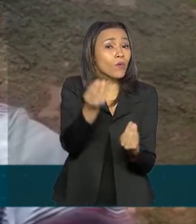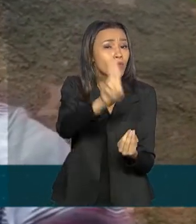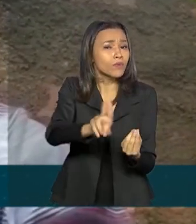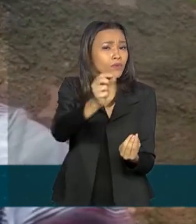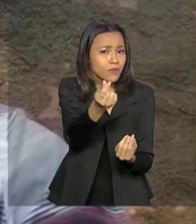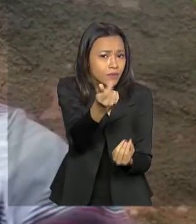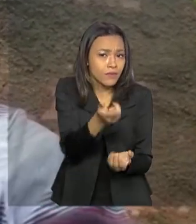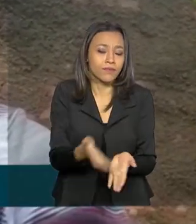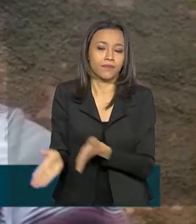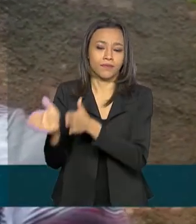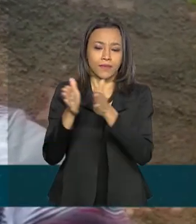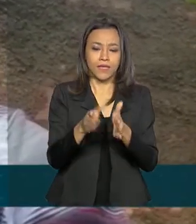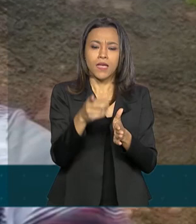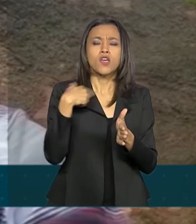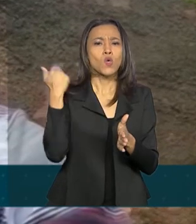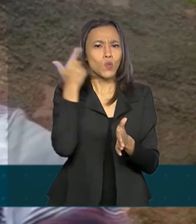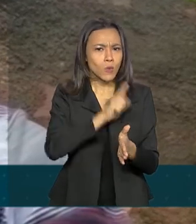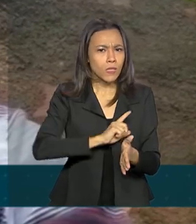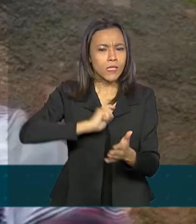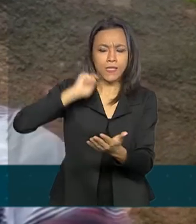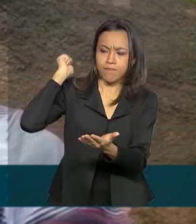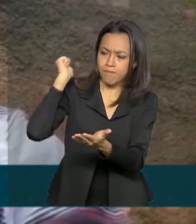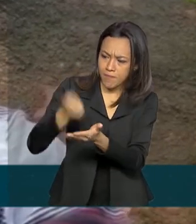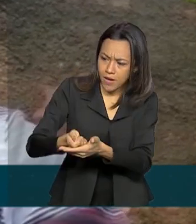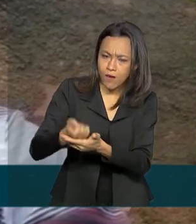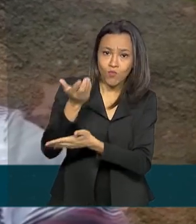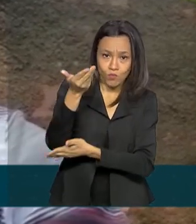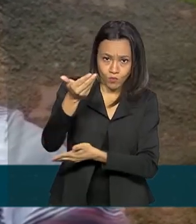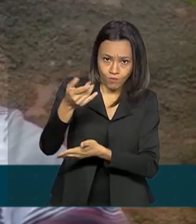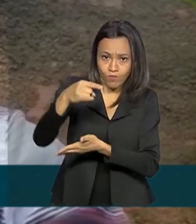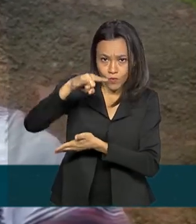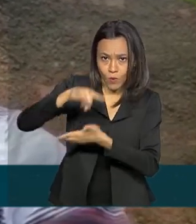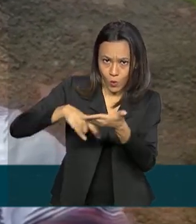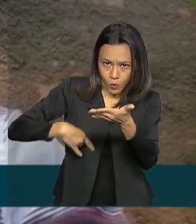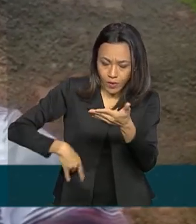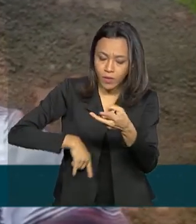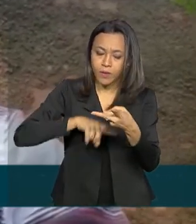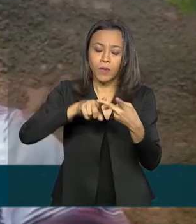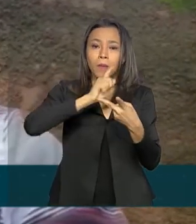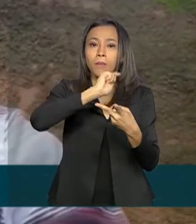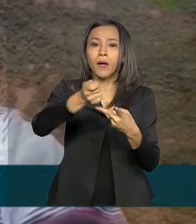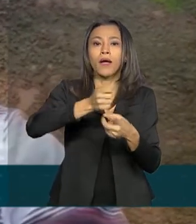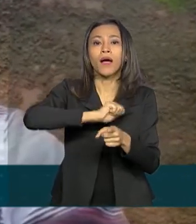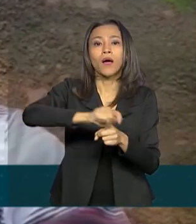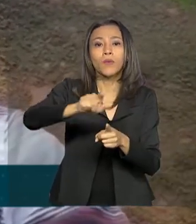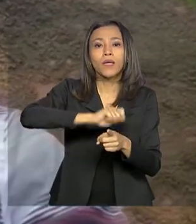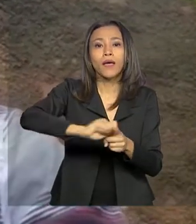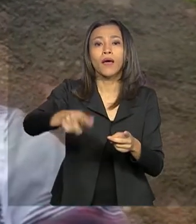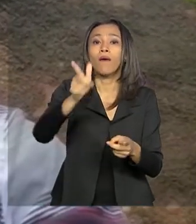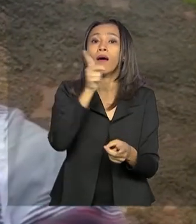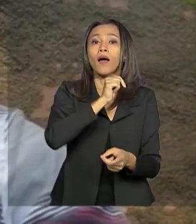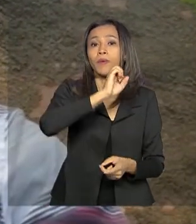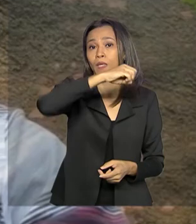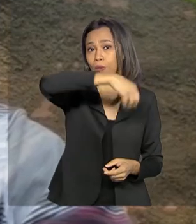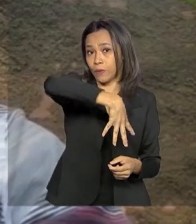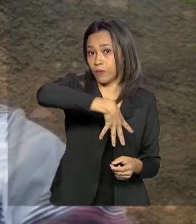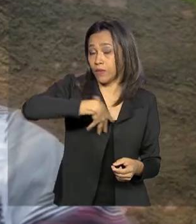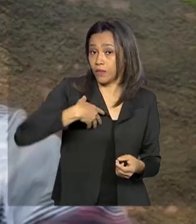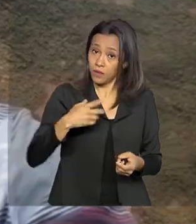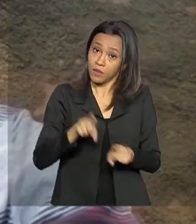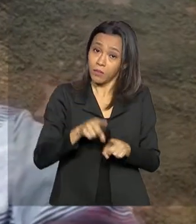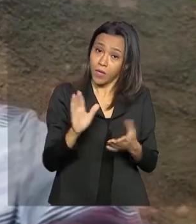para me quitar meu documento, meu aluguel, água e luz e deu para comprar alguns mantimentos